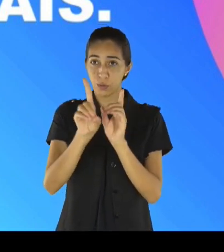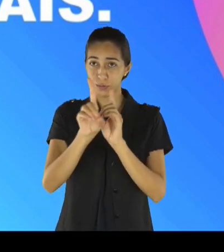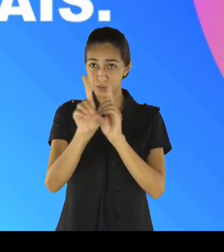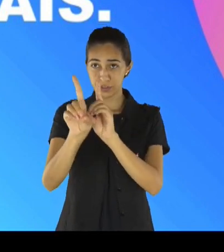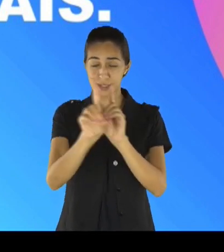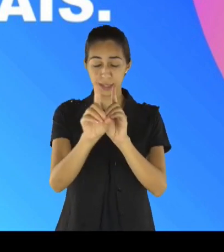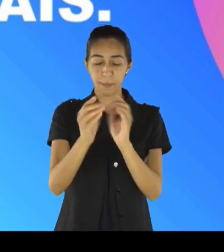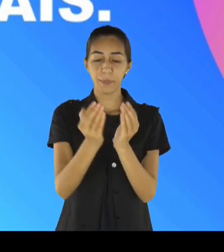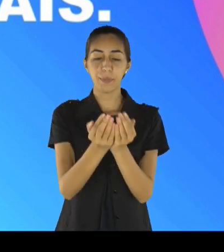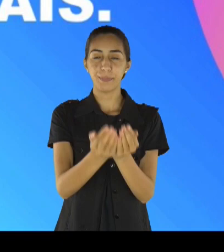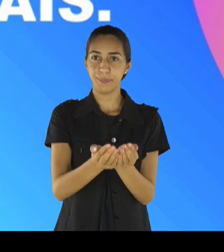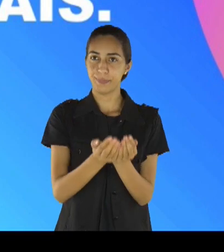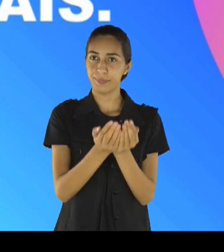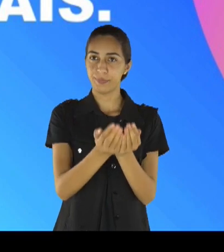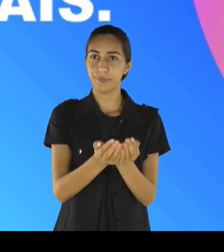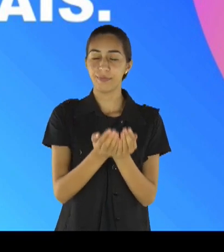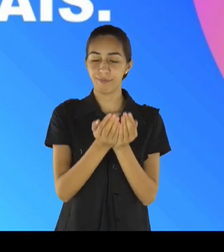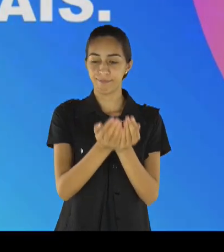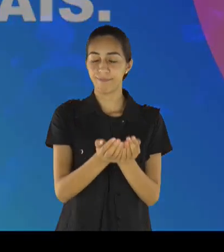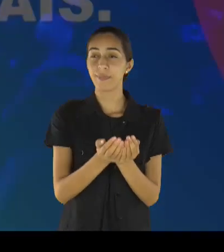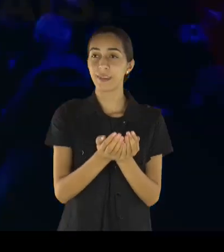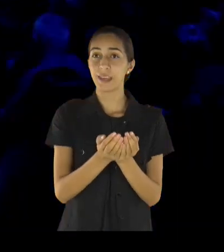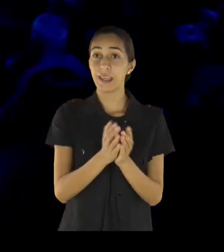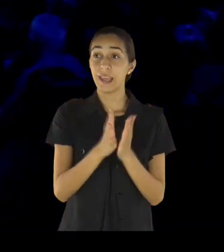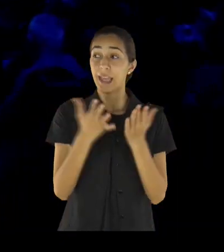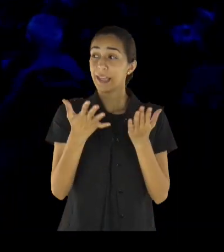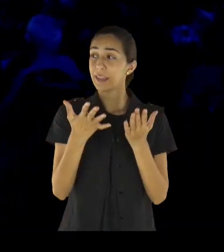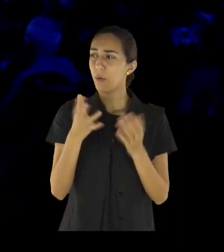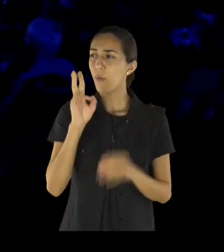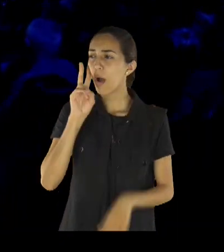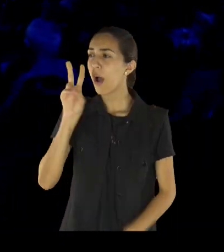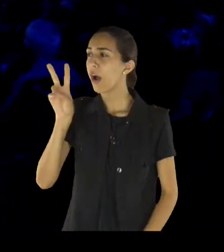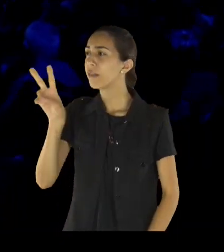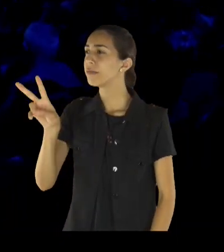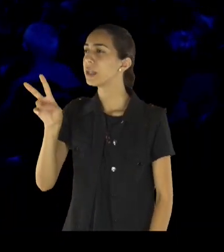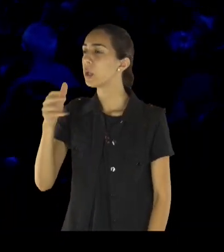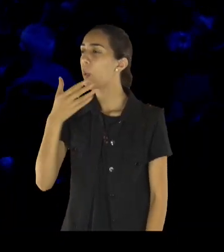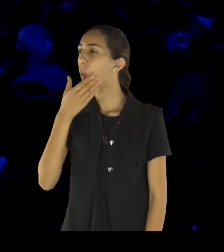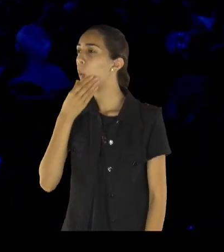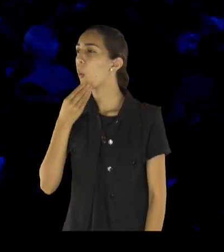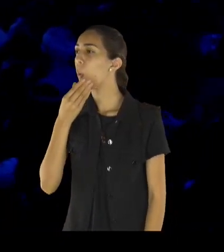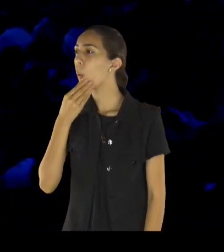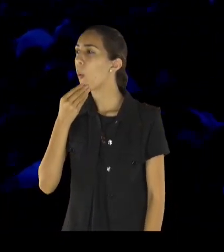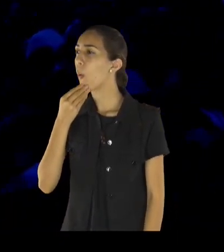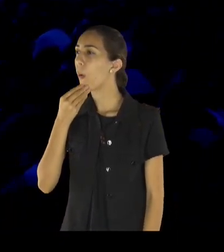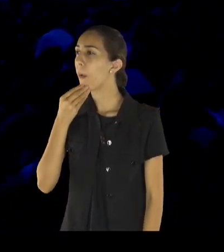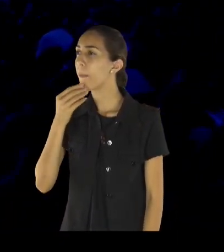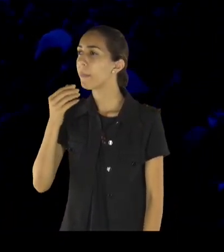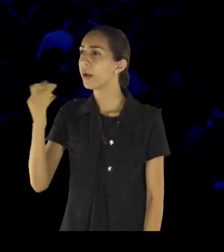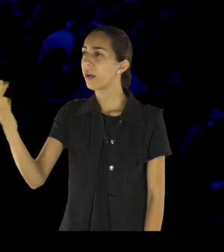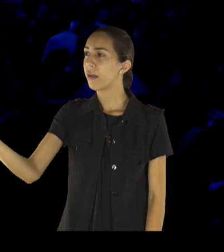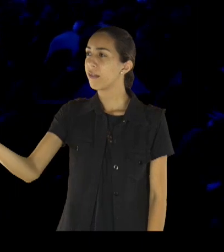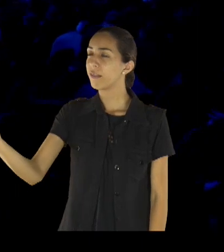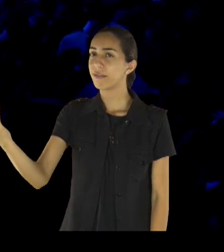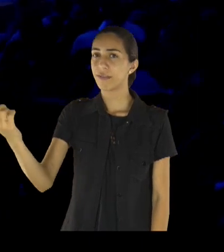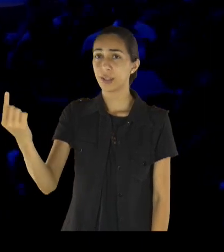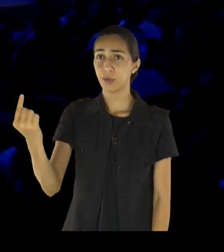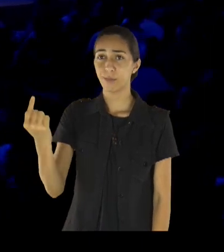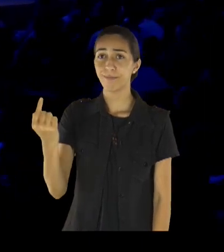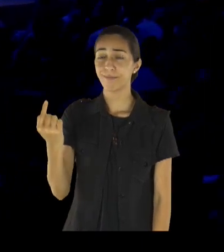cada fantasma que aparece, a gente irmão, cada dificuldade que você fala, meu Deus, e agora, calma, tem de bom ânimo,